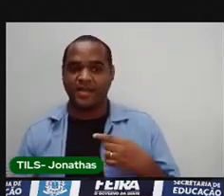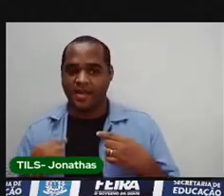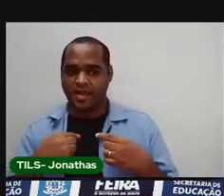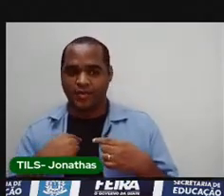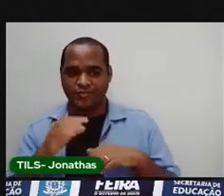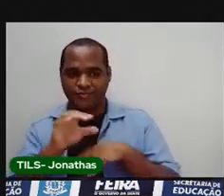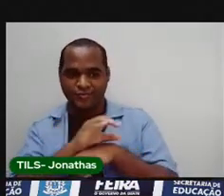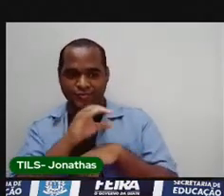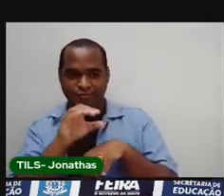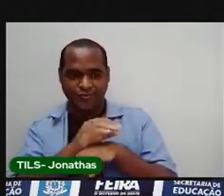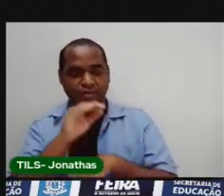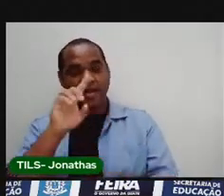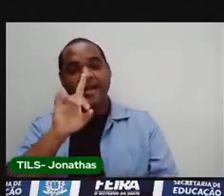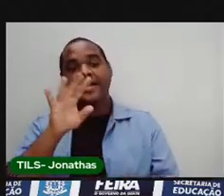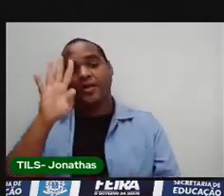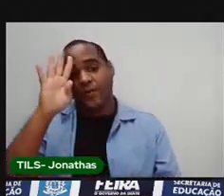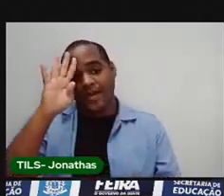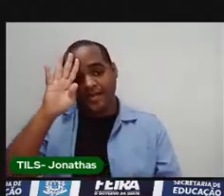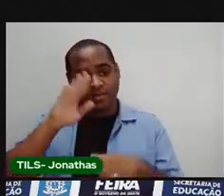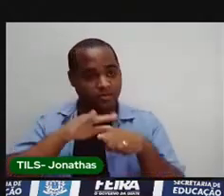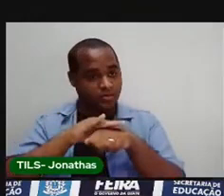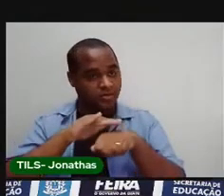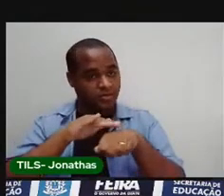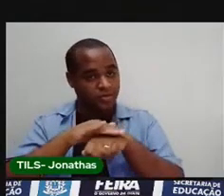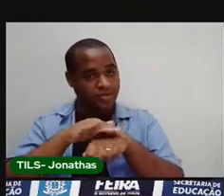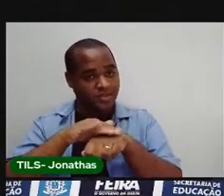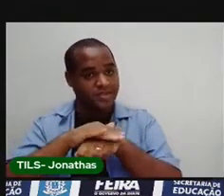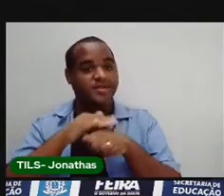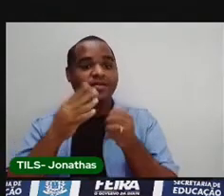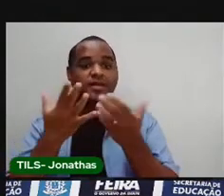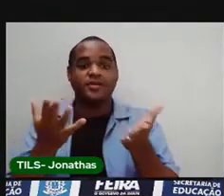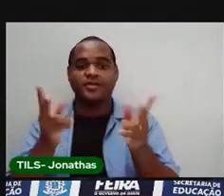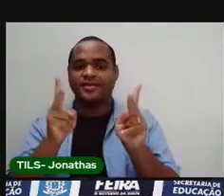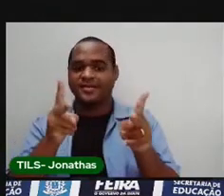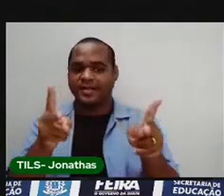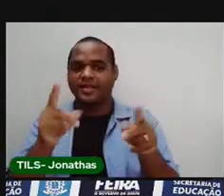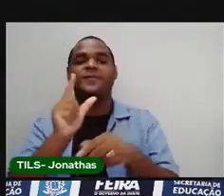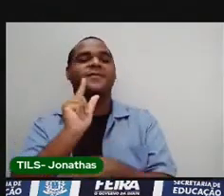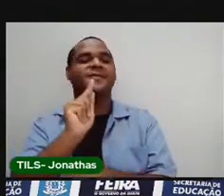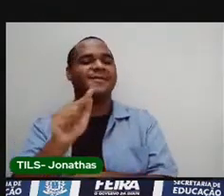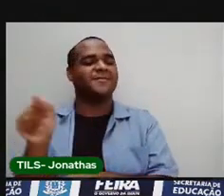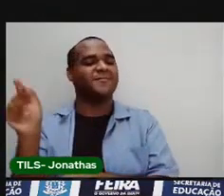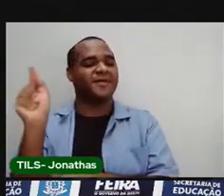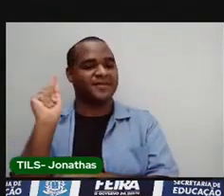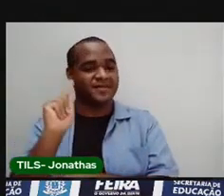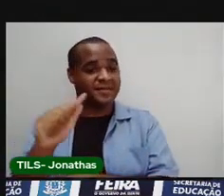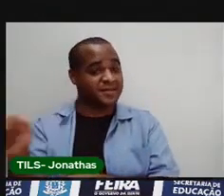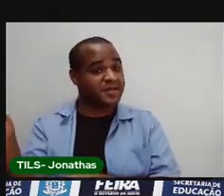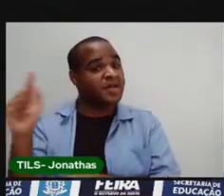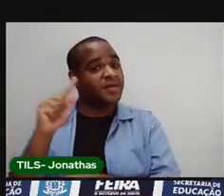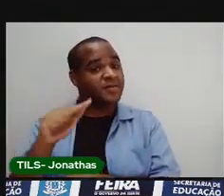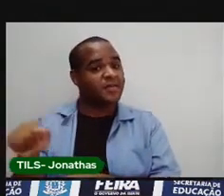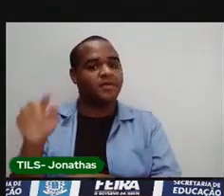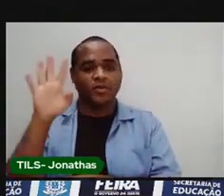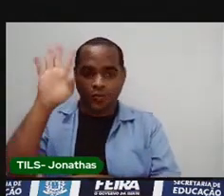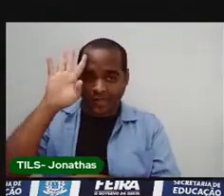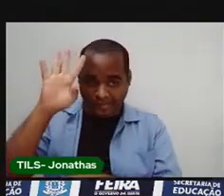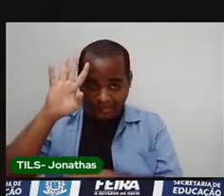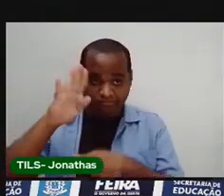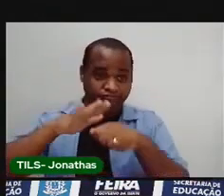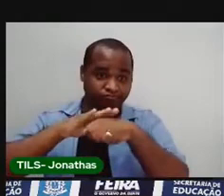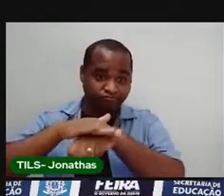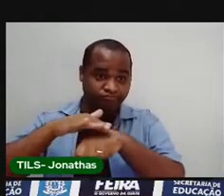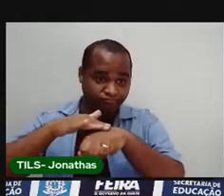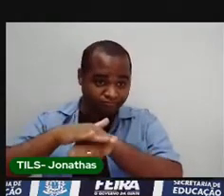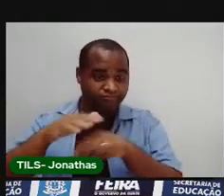curso no dia de quarta-feira à noite. Então, semanalmente, as minhas quartas-feiras